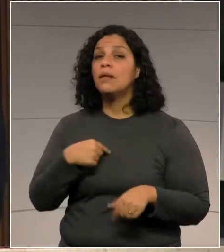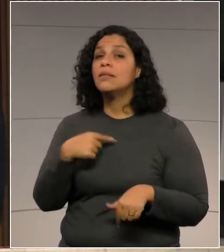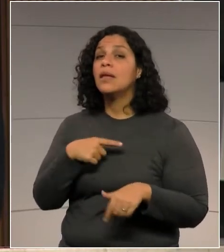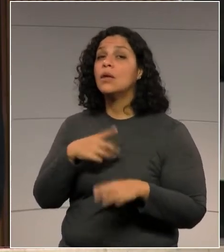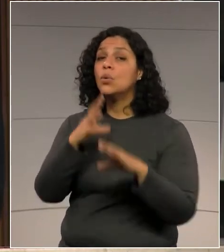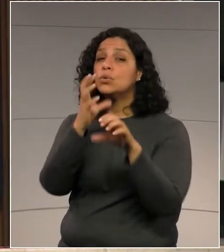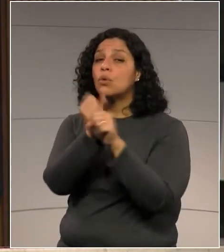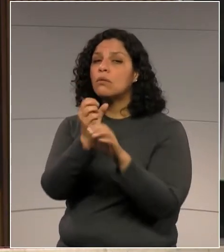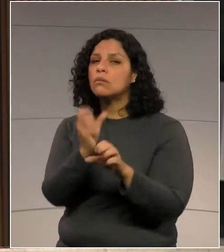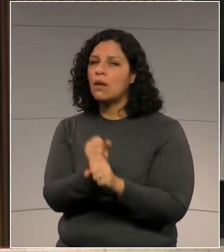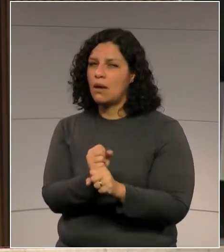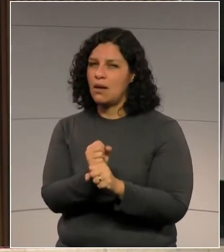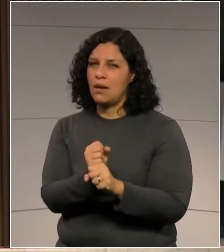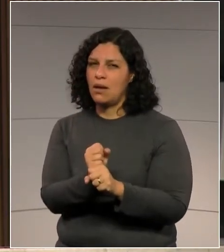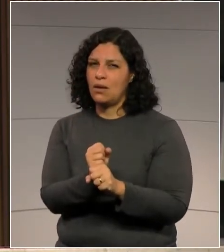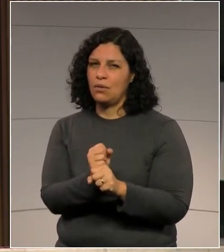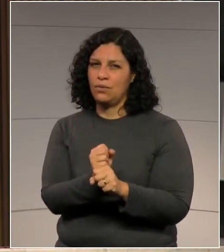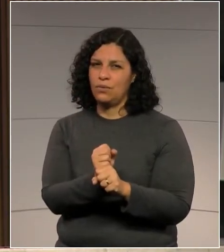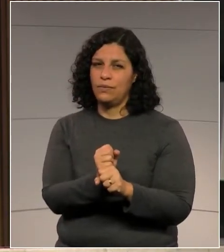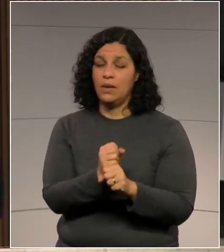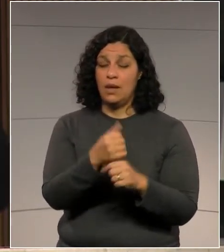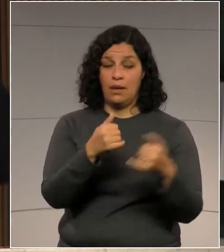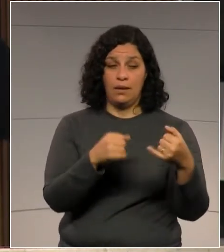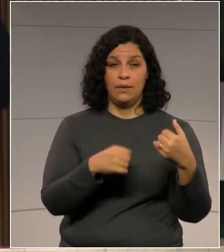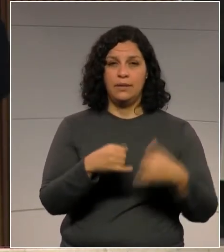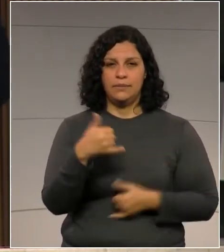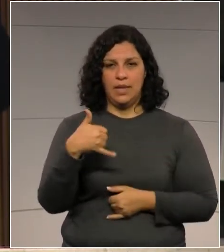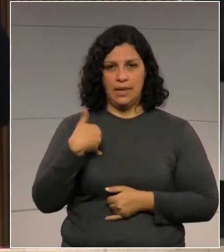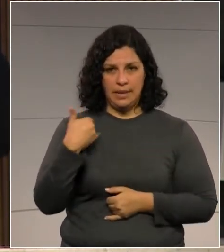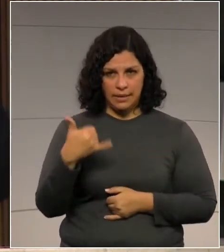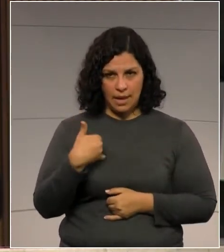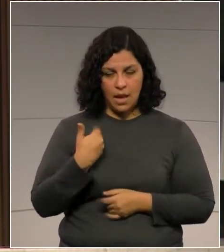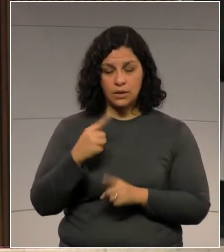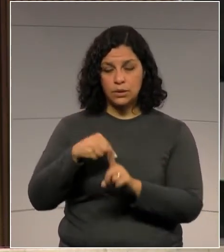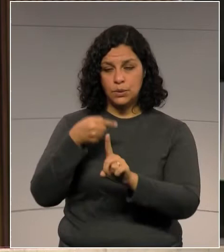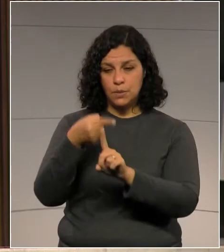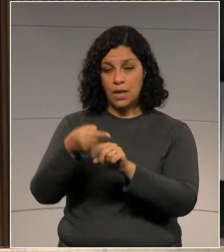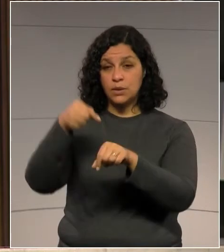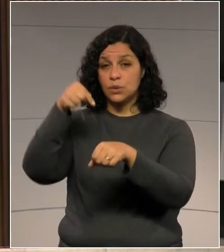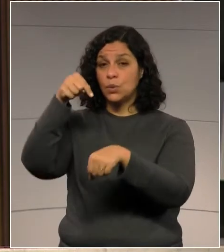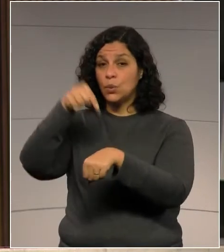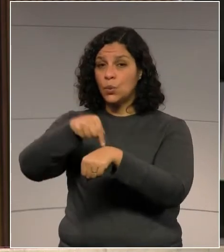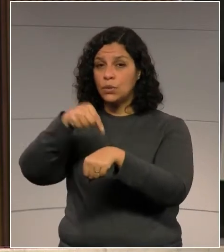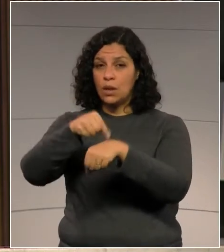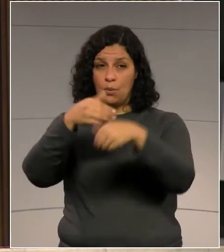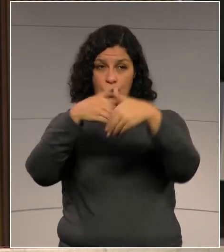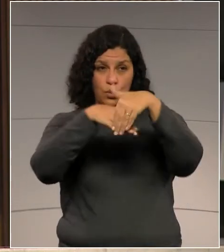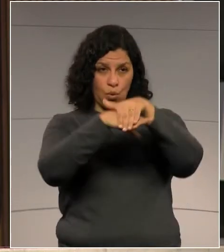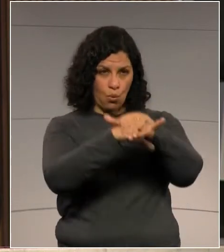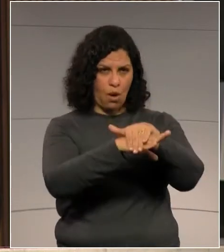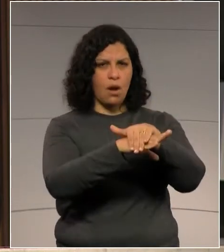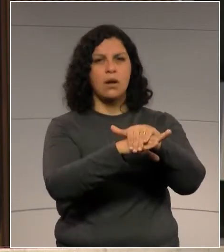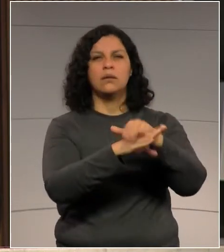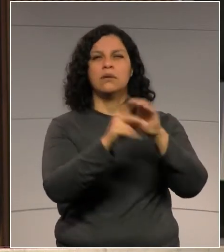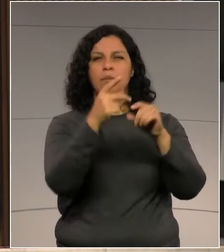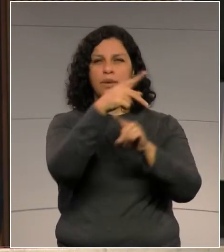fórmula. Tem que somar a idade mais o tempo de contribuição para chegar a 100 pontos.